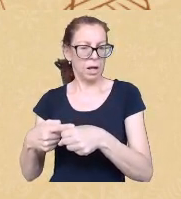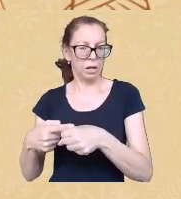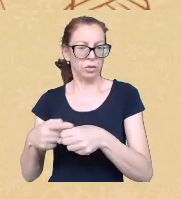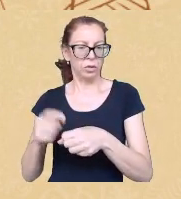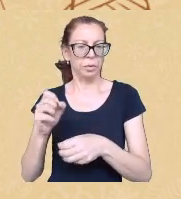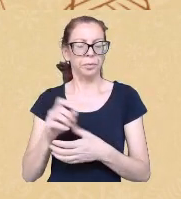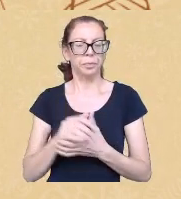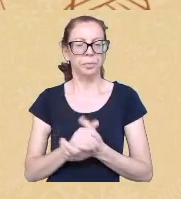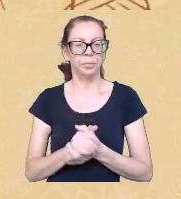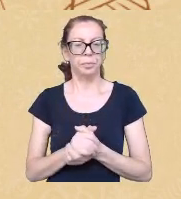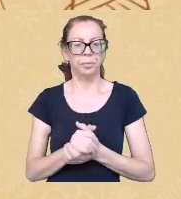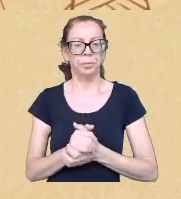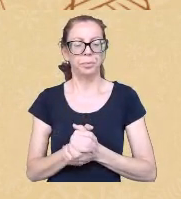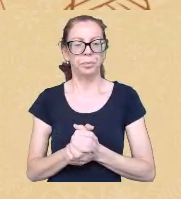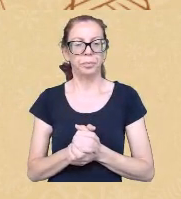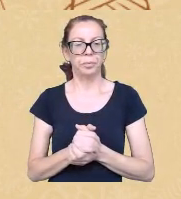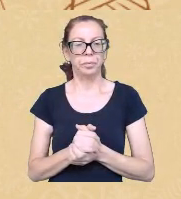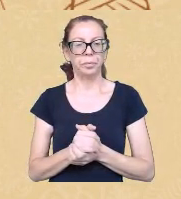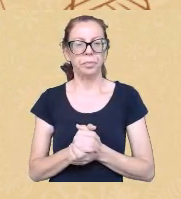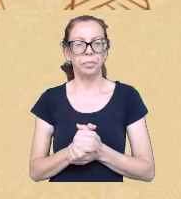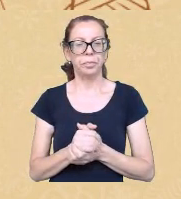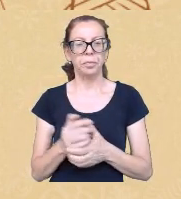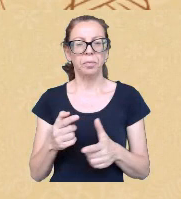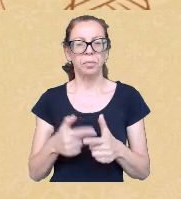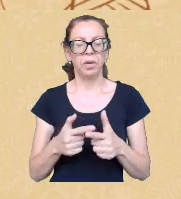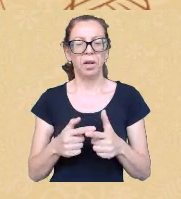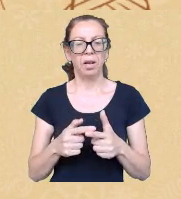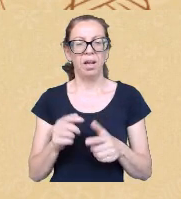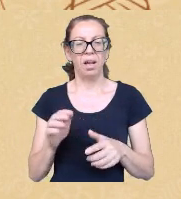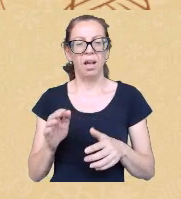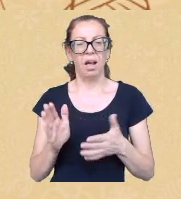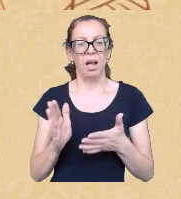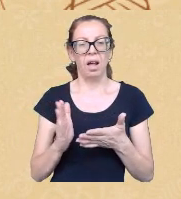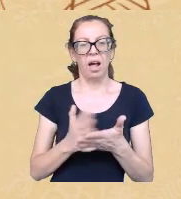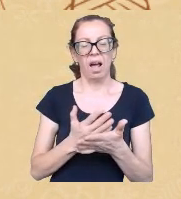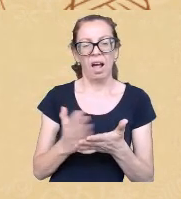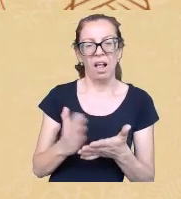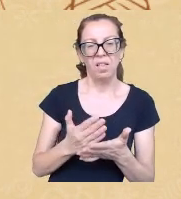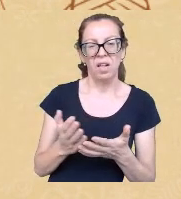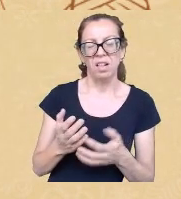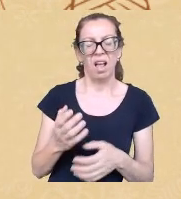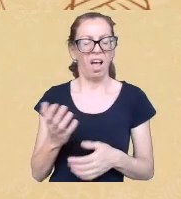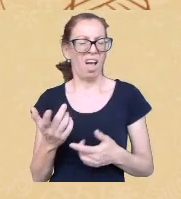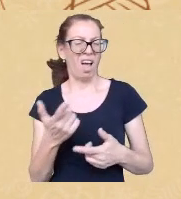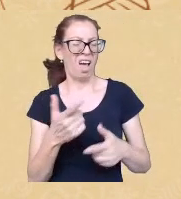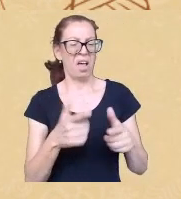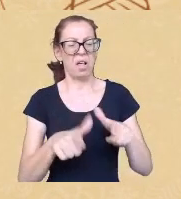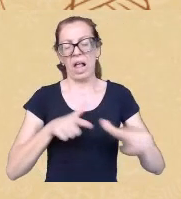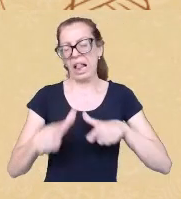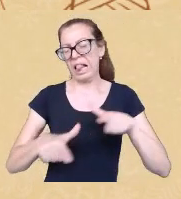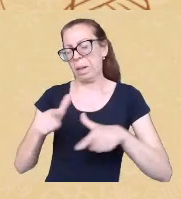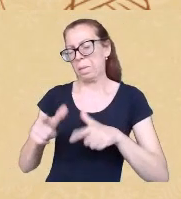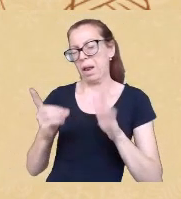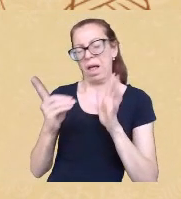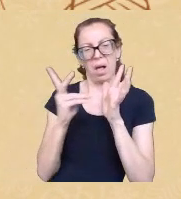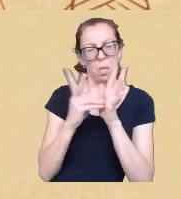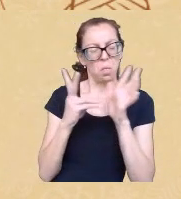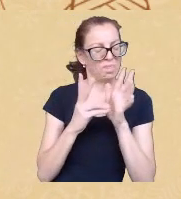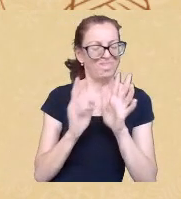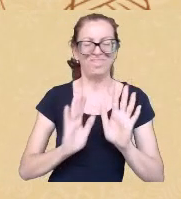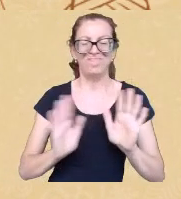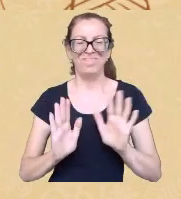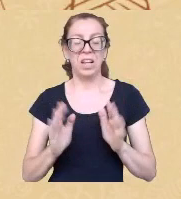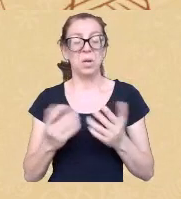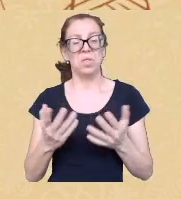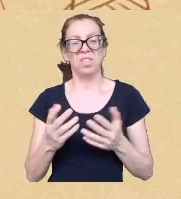salientadas porque muitas vezes já até me falaram isso né eu não pretendo trabalhar com indígenas então não vou me dedicar a esses